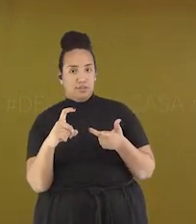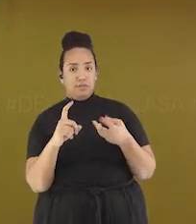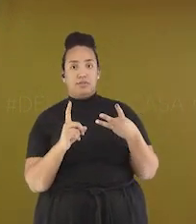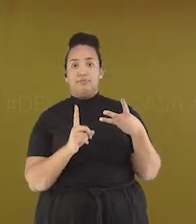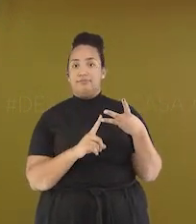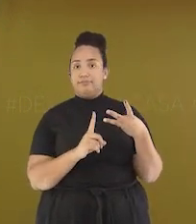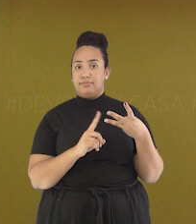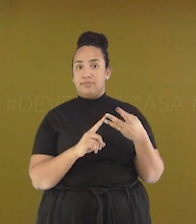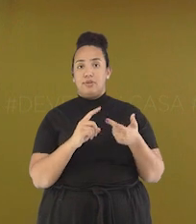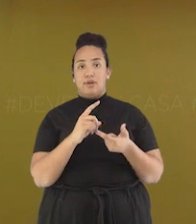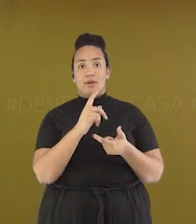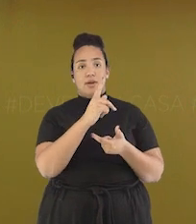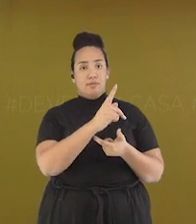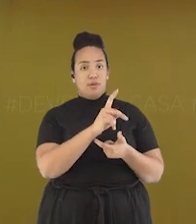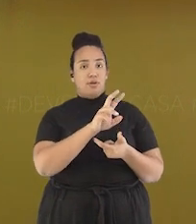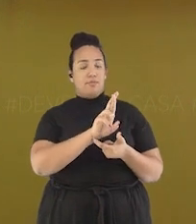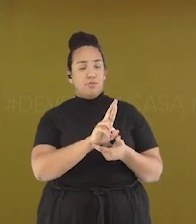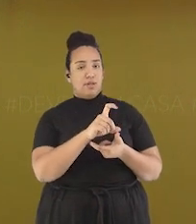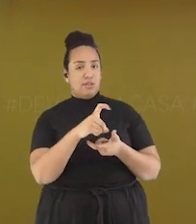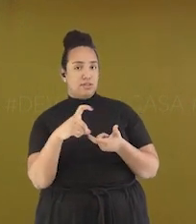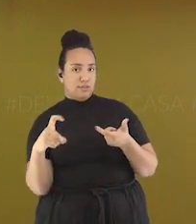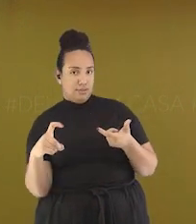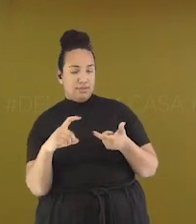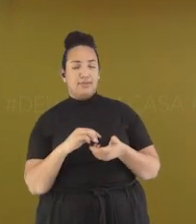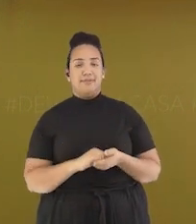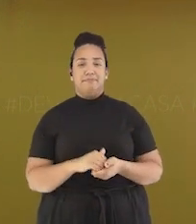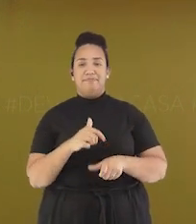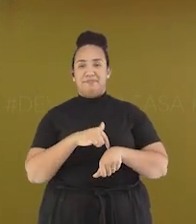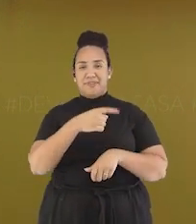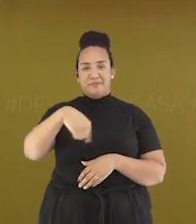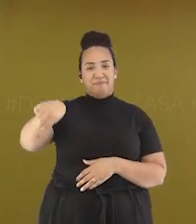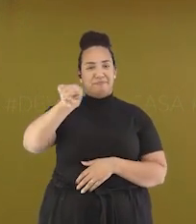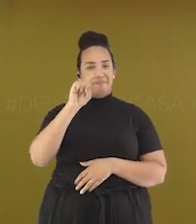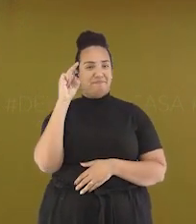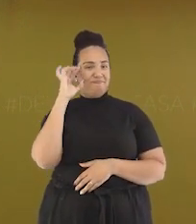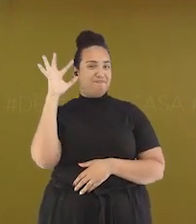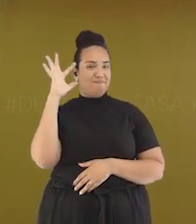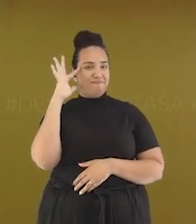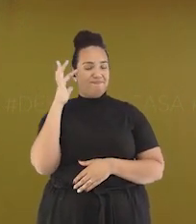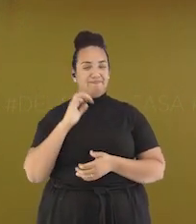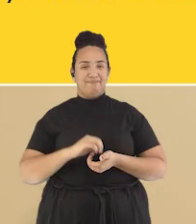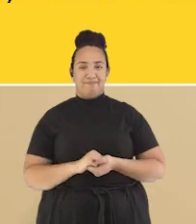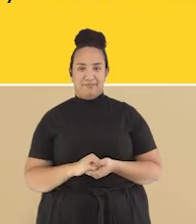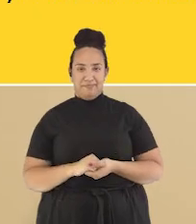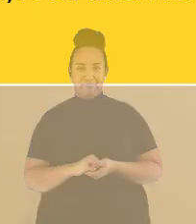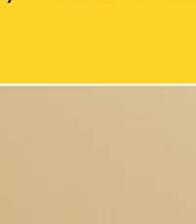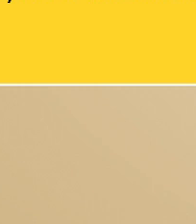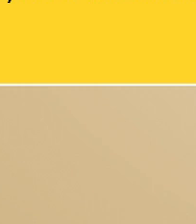paroxítonas Ou letra C, proparoxítonas Tempo para vocês pensarem